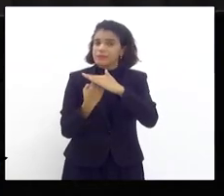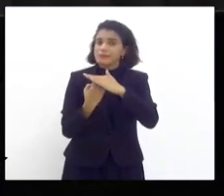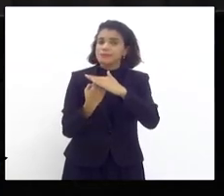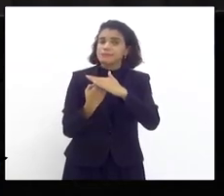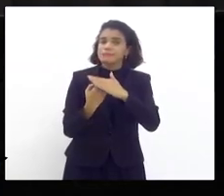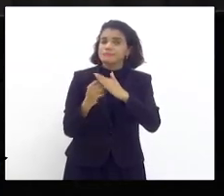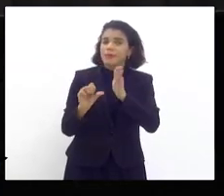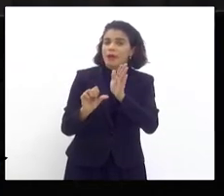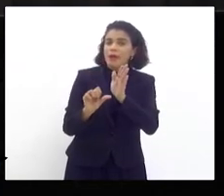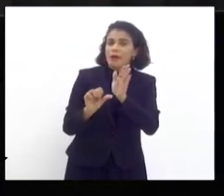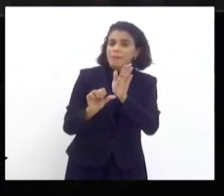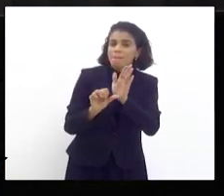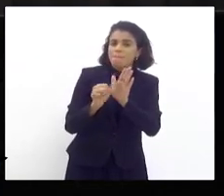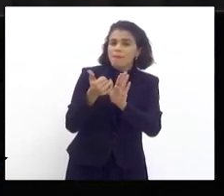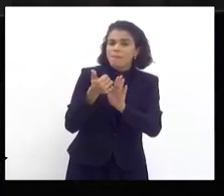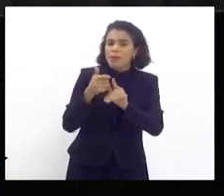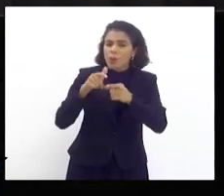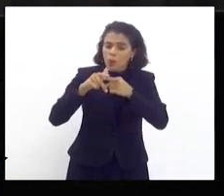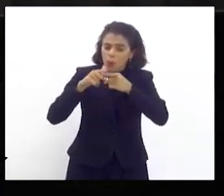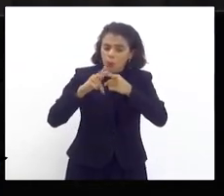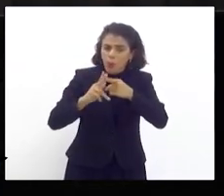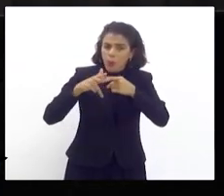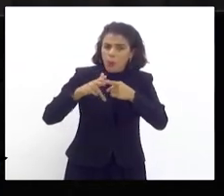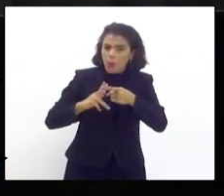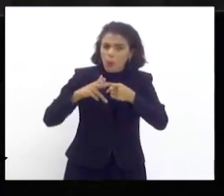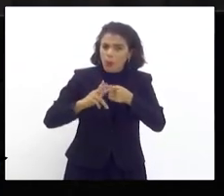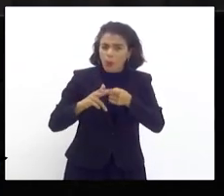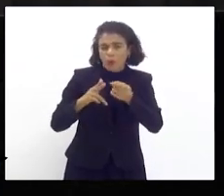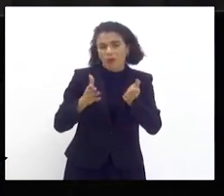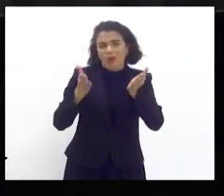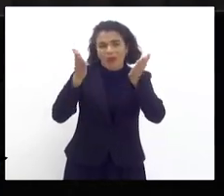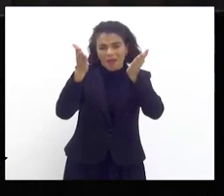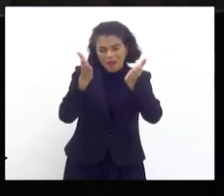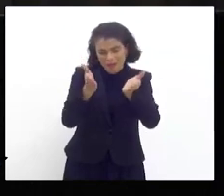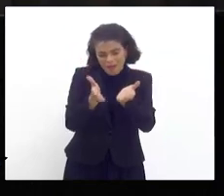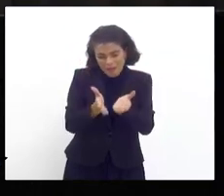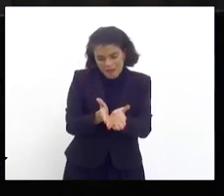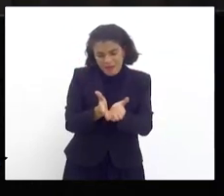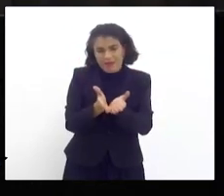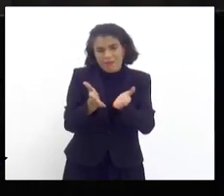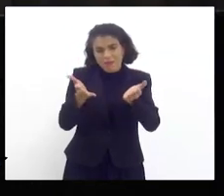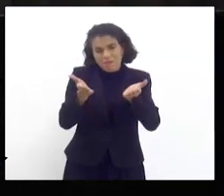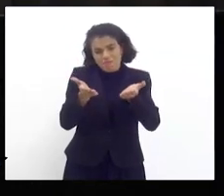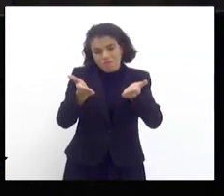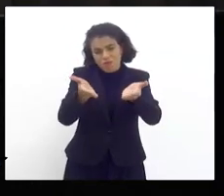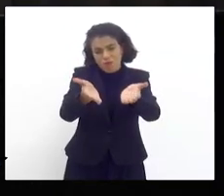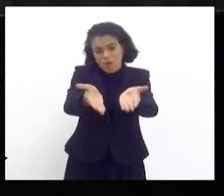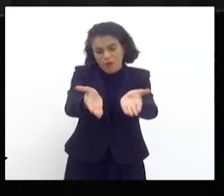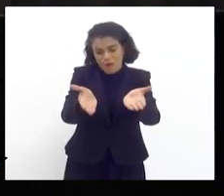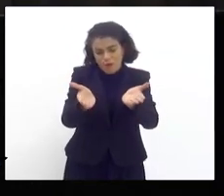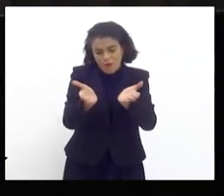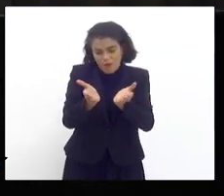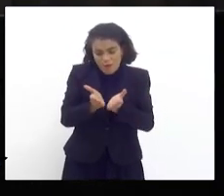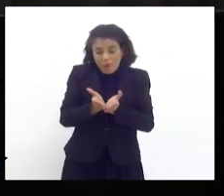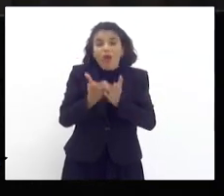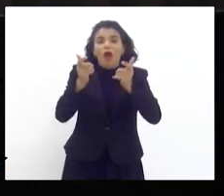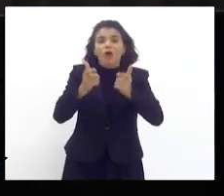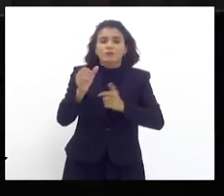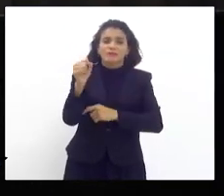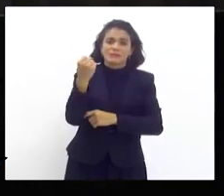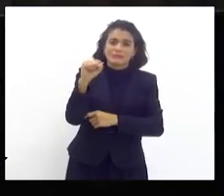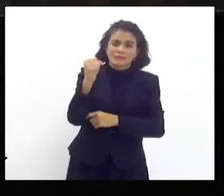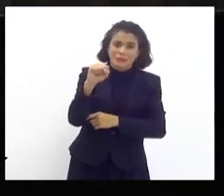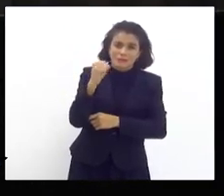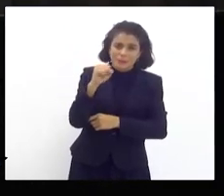os primeiros concertos das avarias do casco. isso dentro da Bahia de Sepetiba. Foi